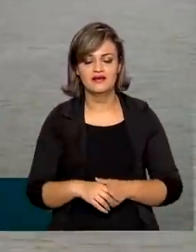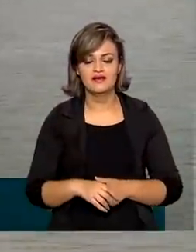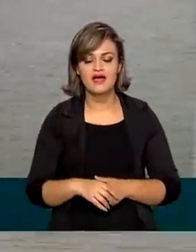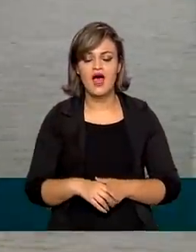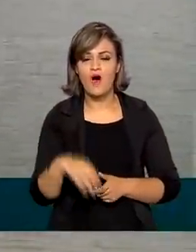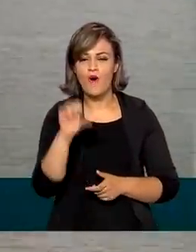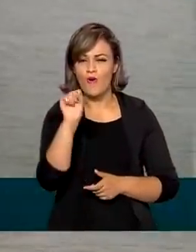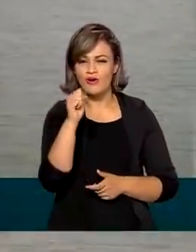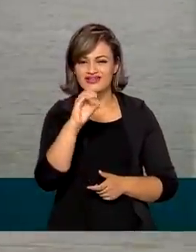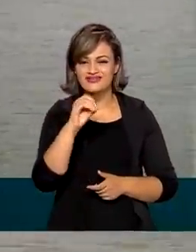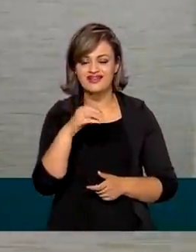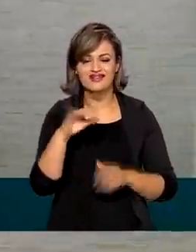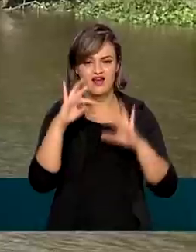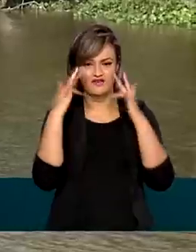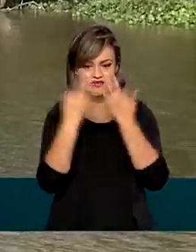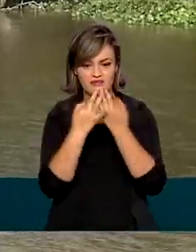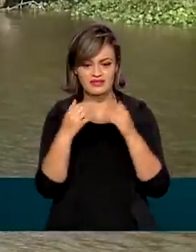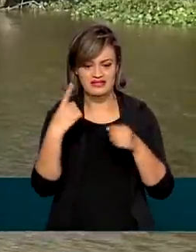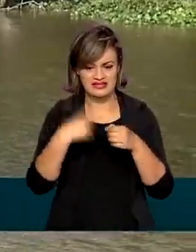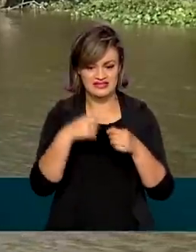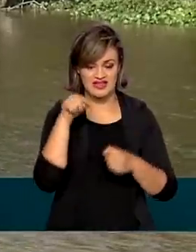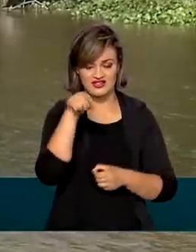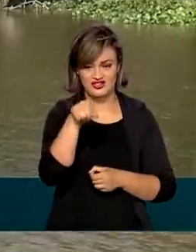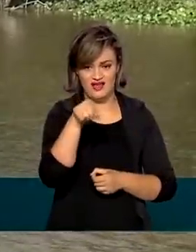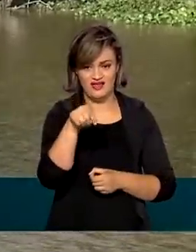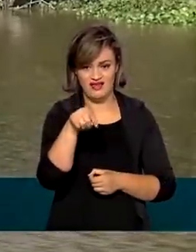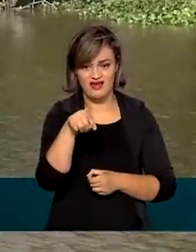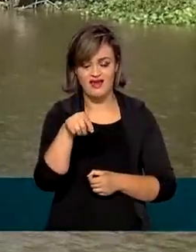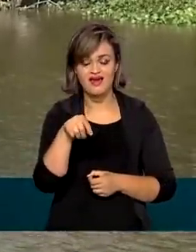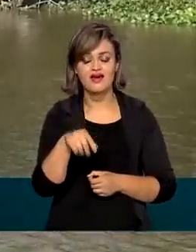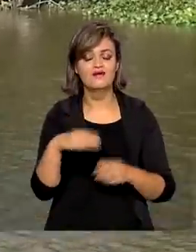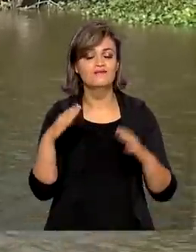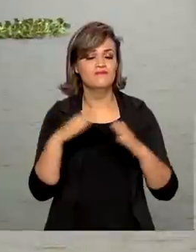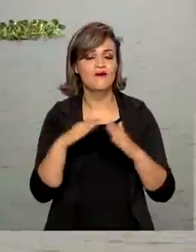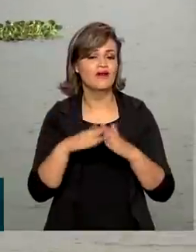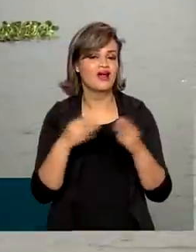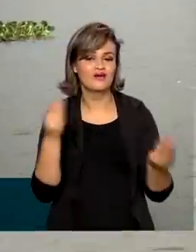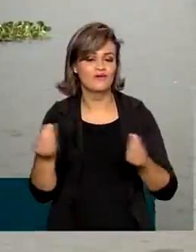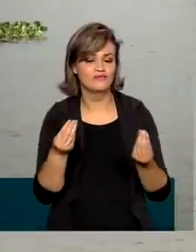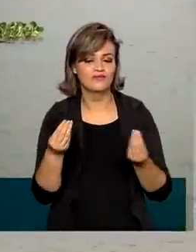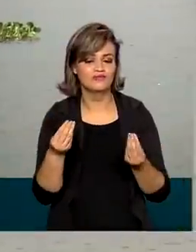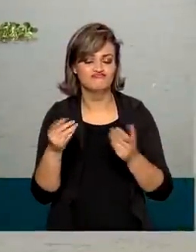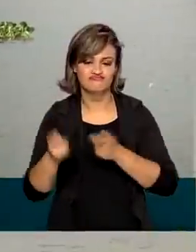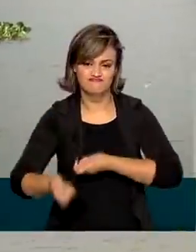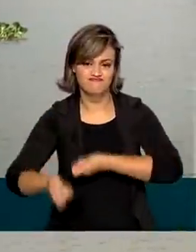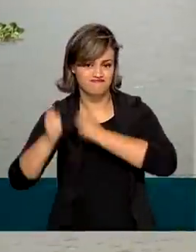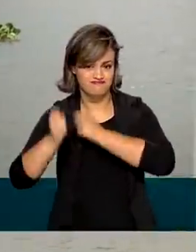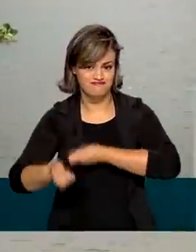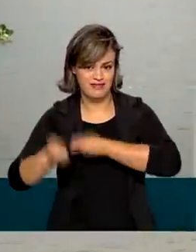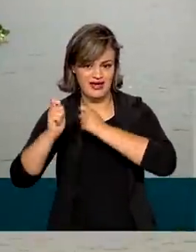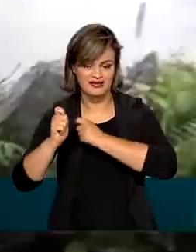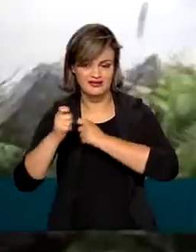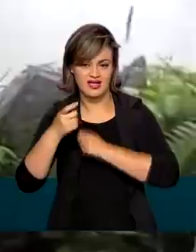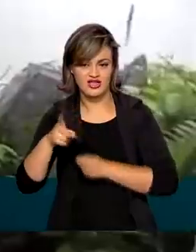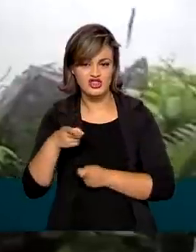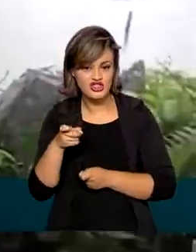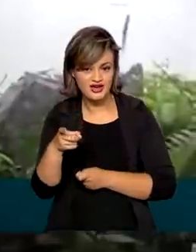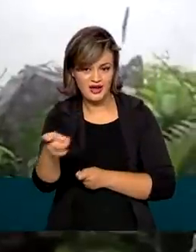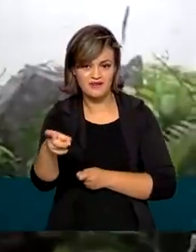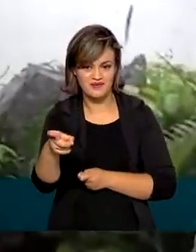famílias de curralinho na ilha de Marajó vivem praticamente da pesca artesanal do camarão.